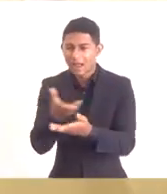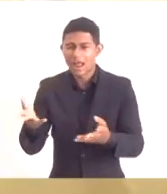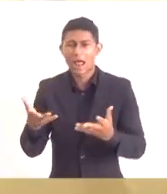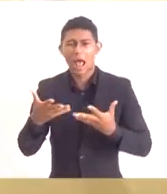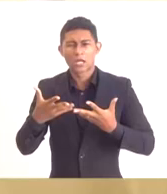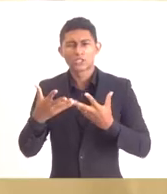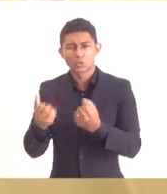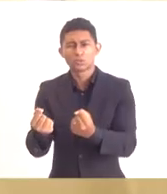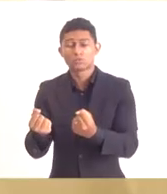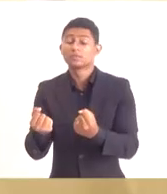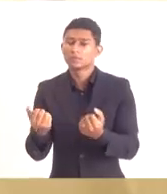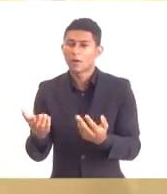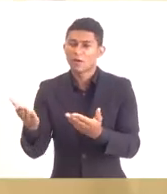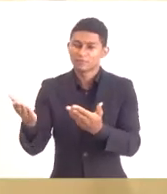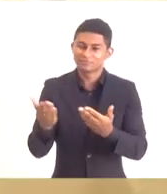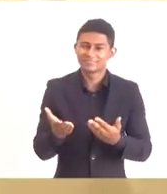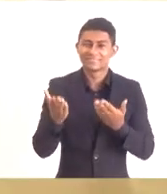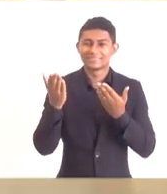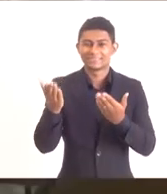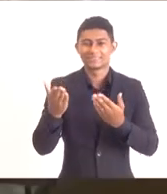passar a palavra ao Luiz Caetano.